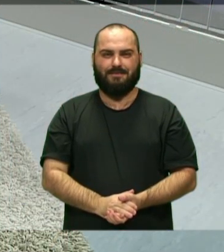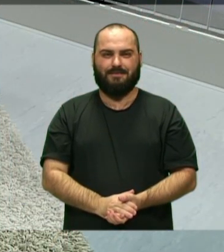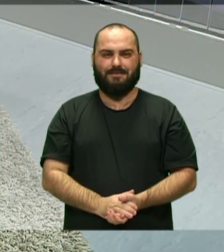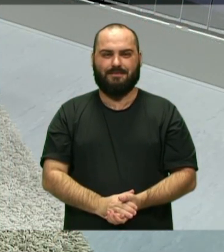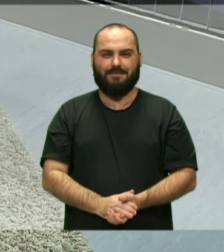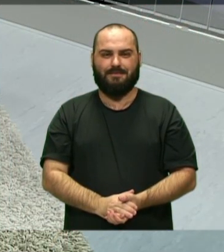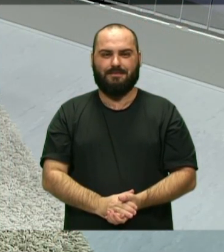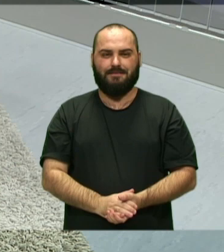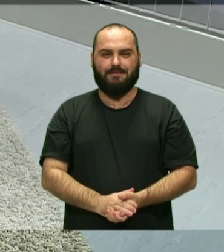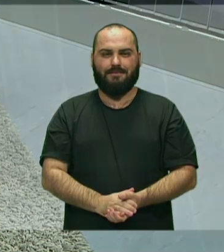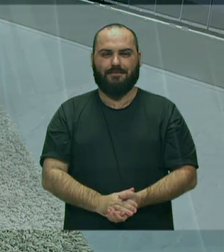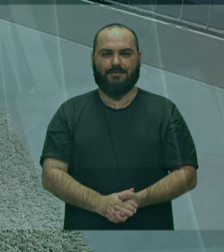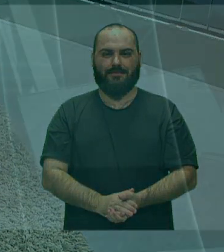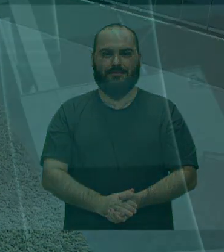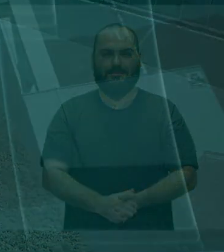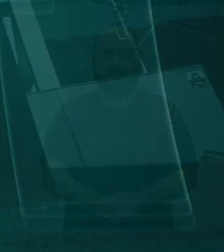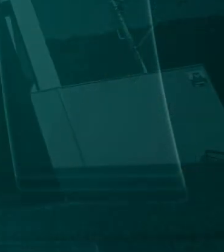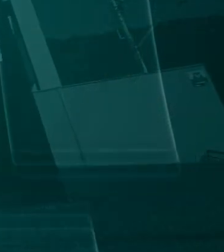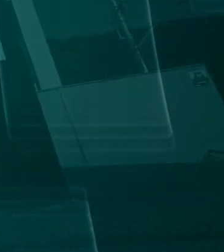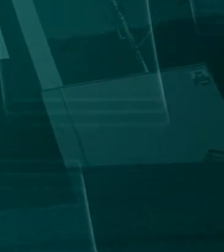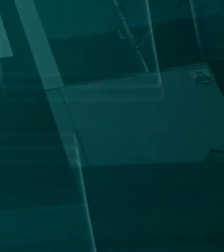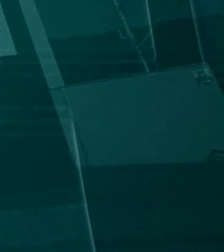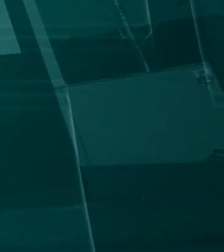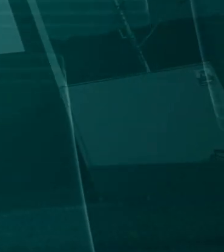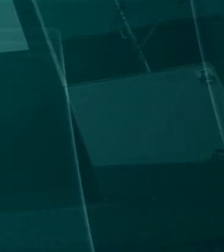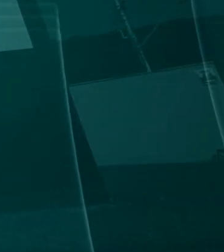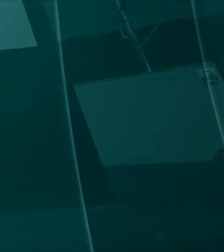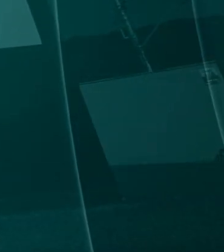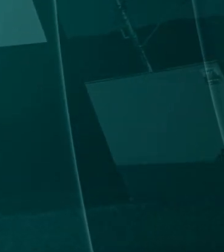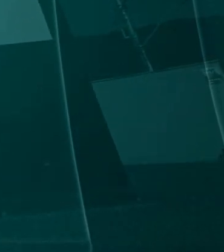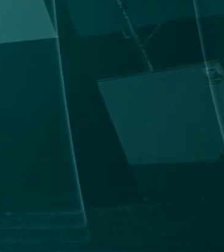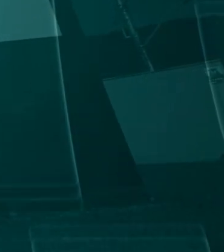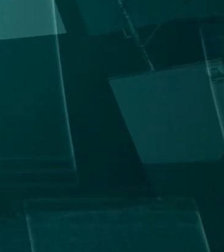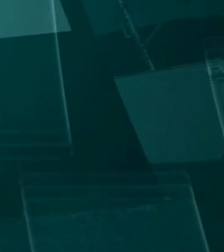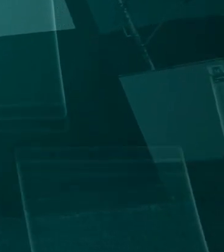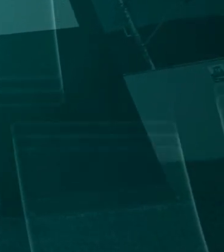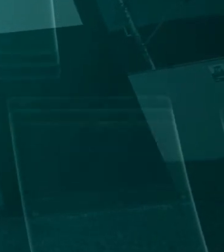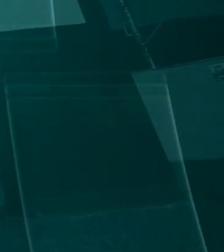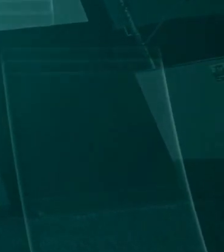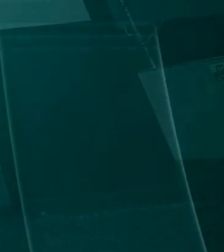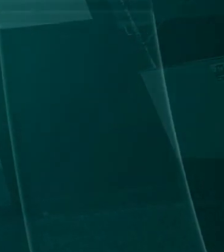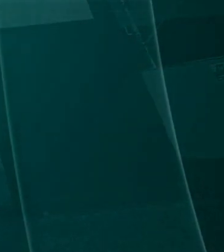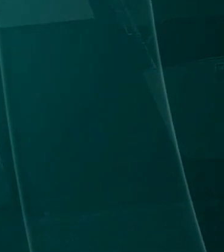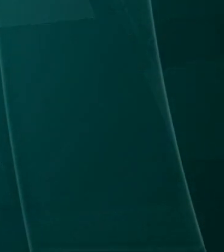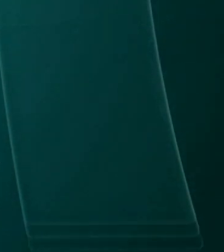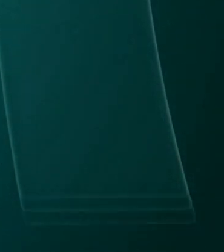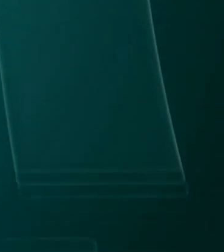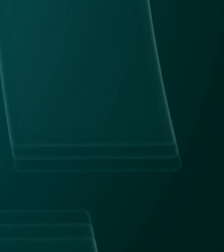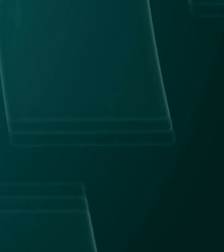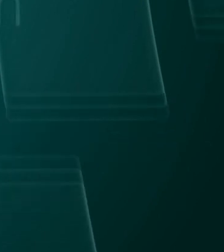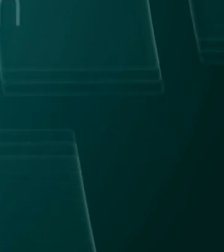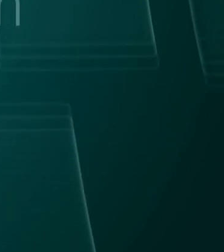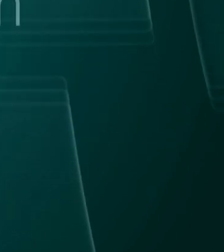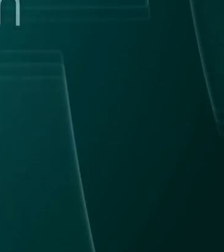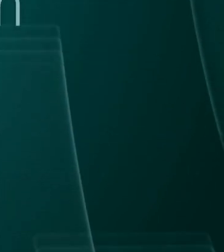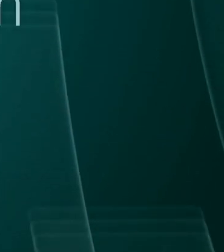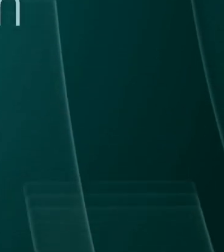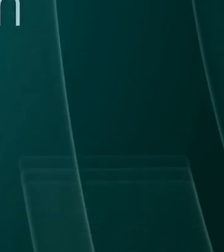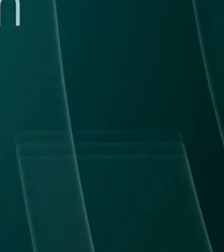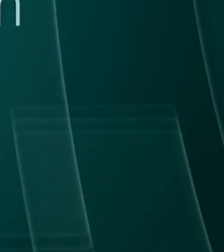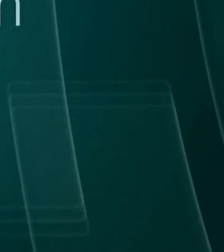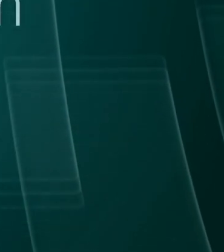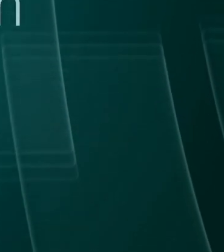A Câmara no Câmara de Vereadores transmitidos no Câmara Itajaí e no Câmara de Vereadores Itajaí e Câmara e Câmara de de